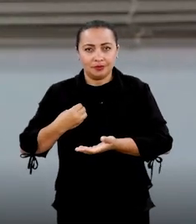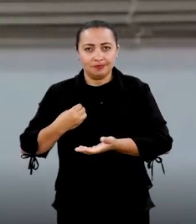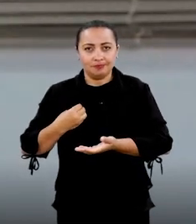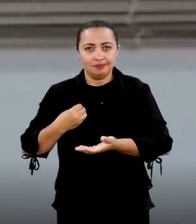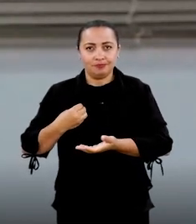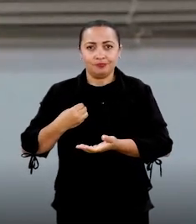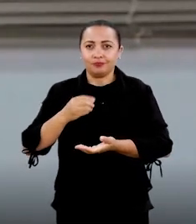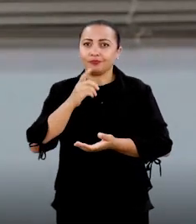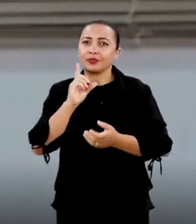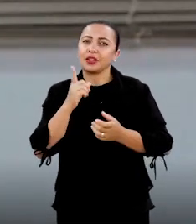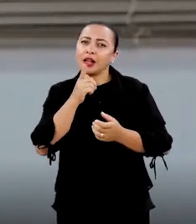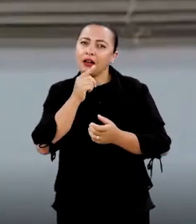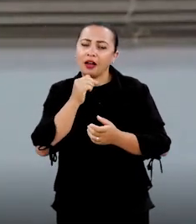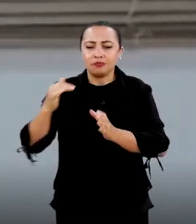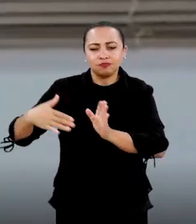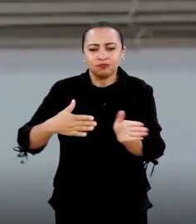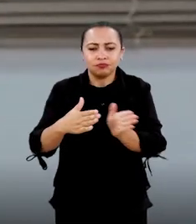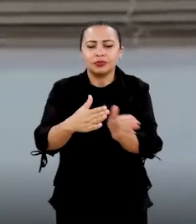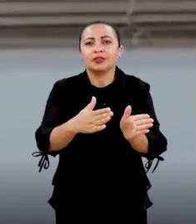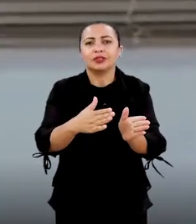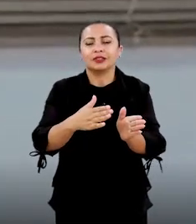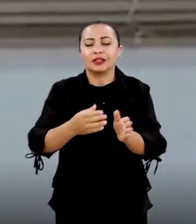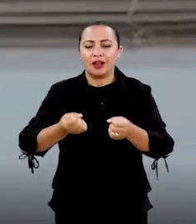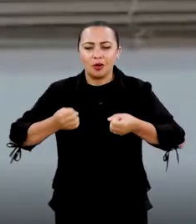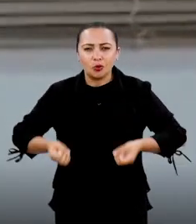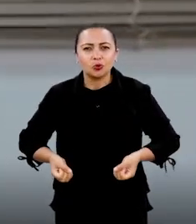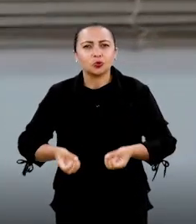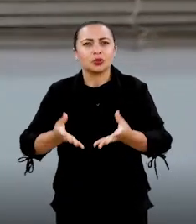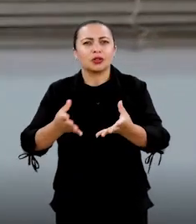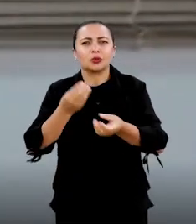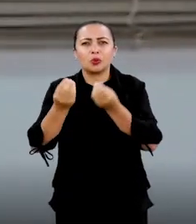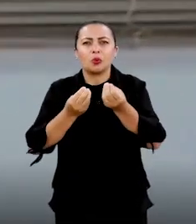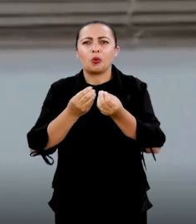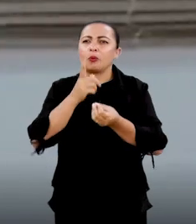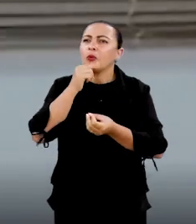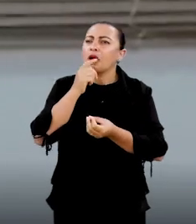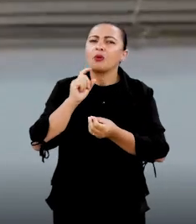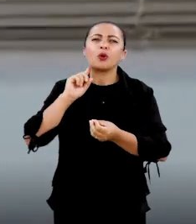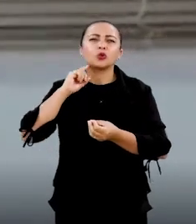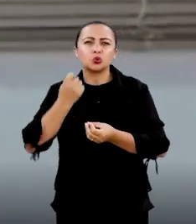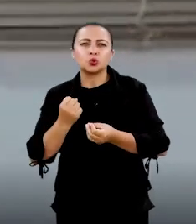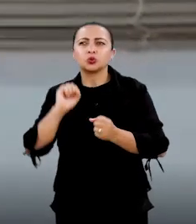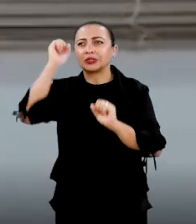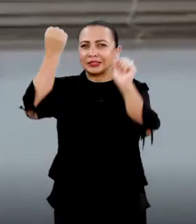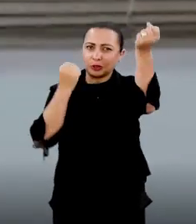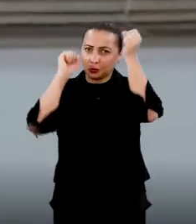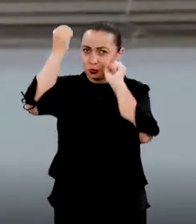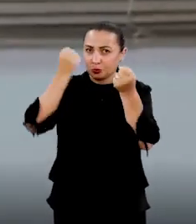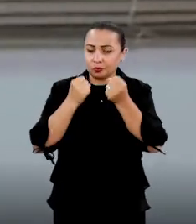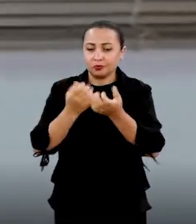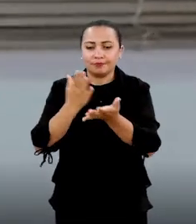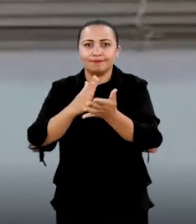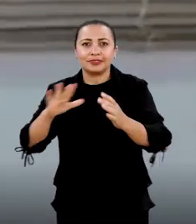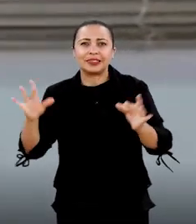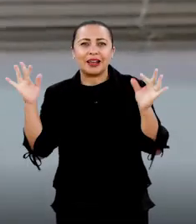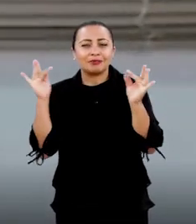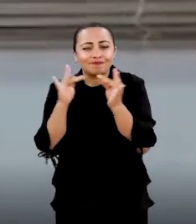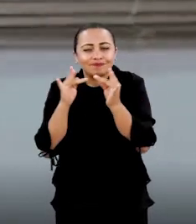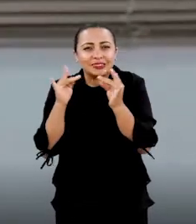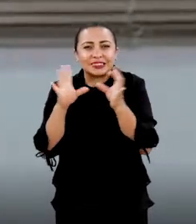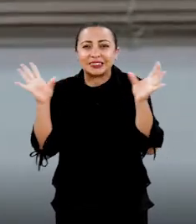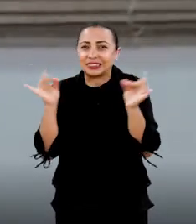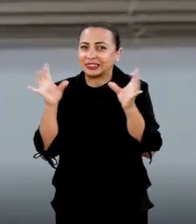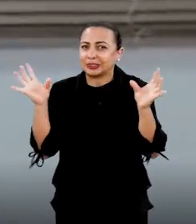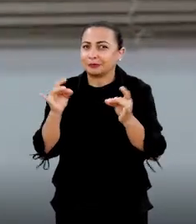nos rios, é lançado como um efluente da indústria, ele acaba contaminando